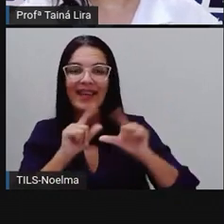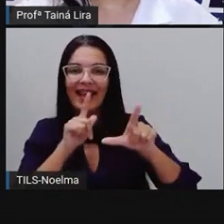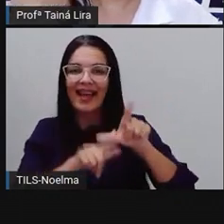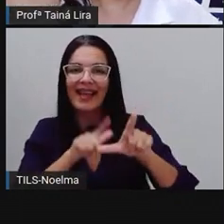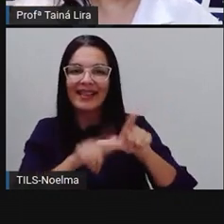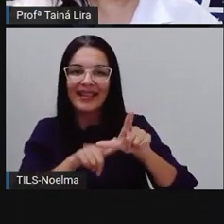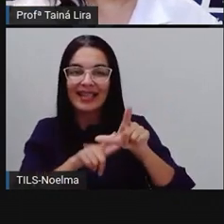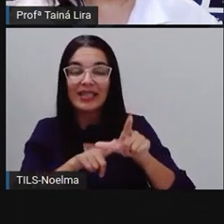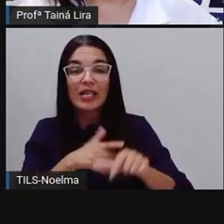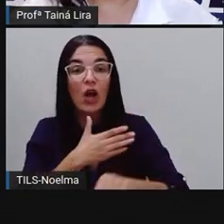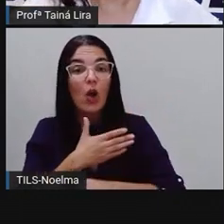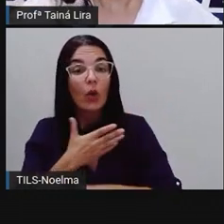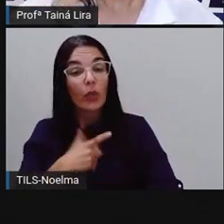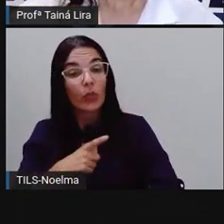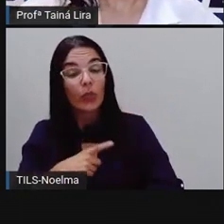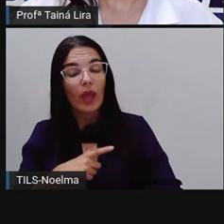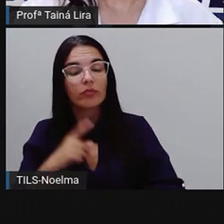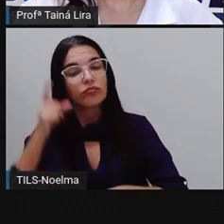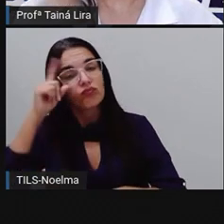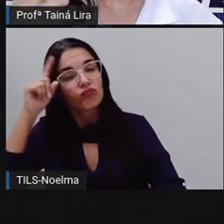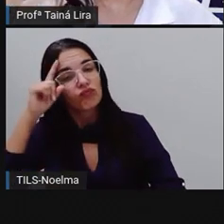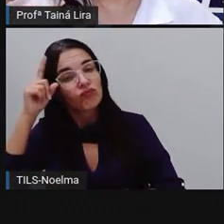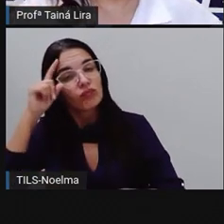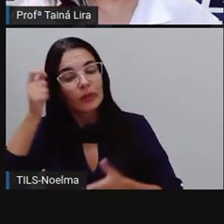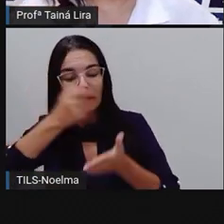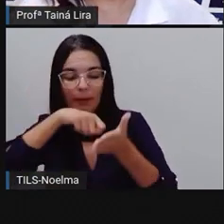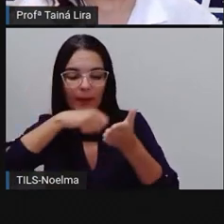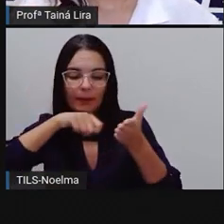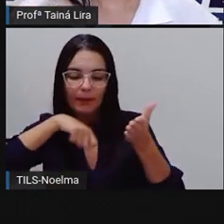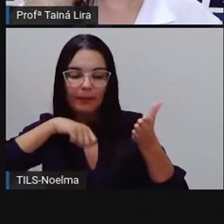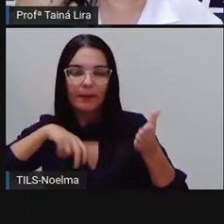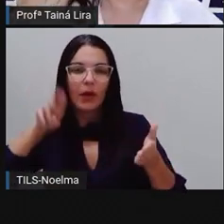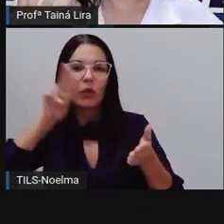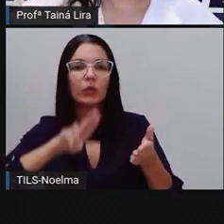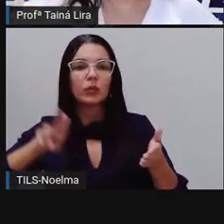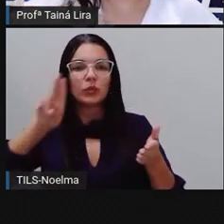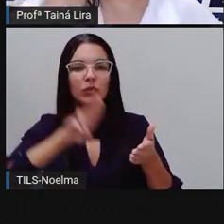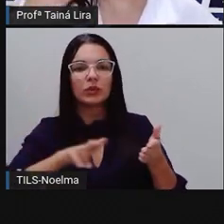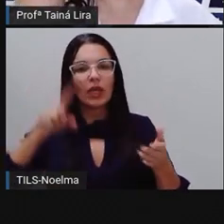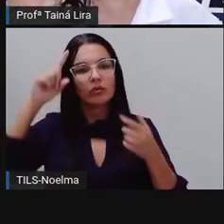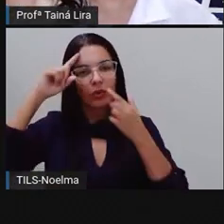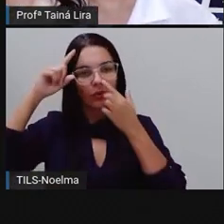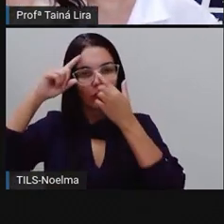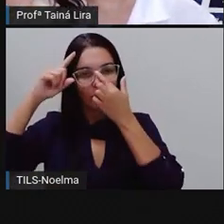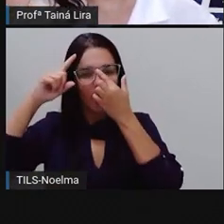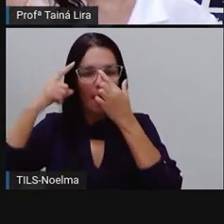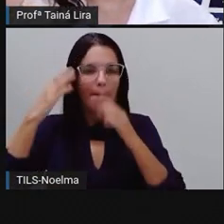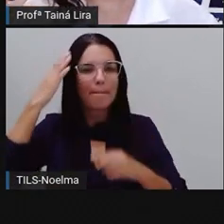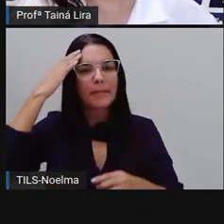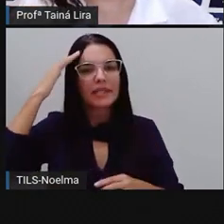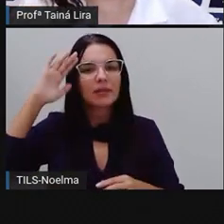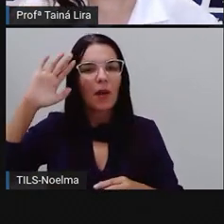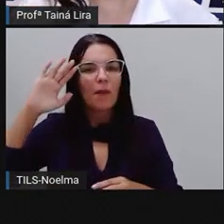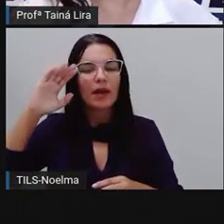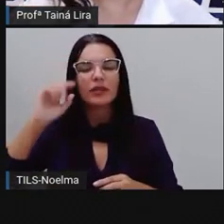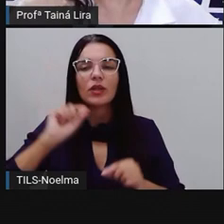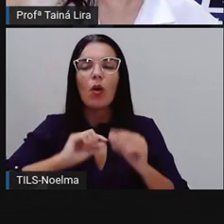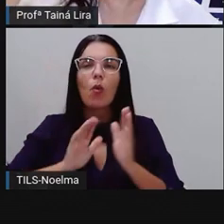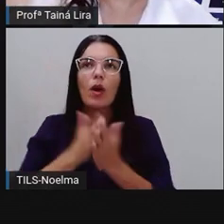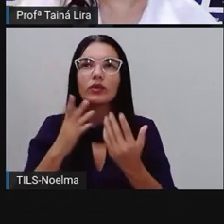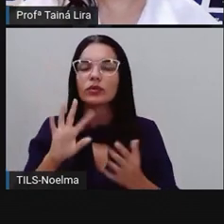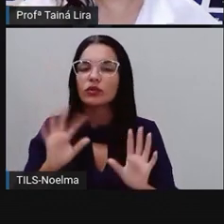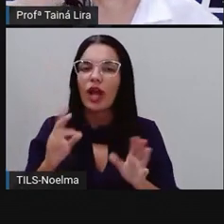nós costumamos, né, usar mais no nosso cotidiano, principalmente quando a gente já tem um